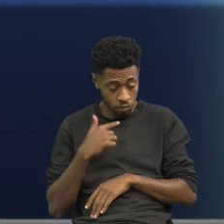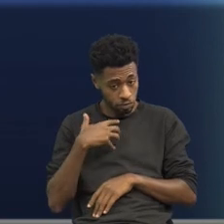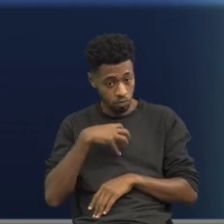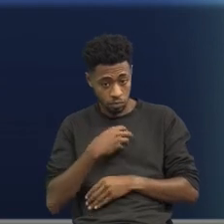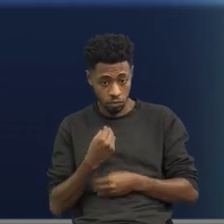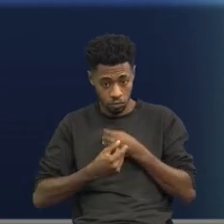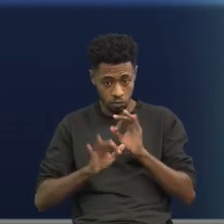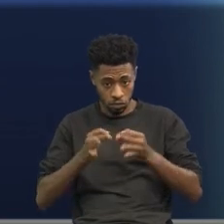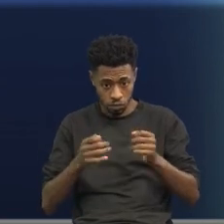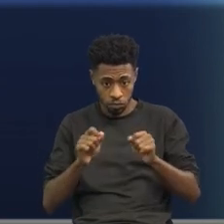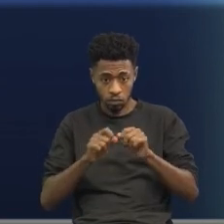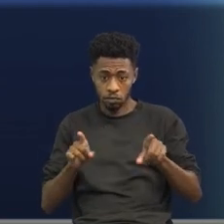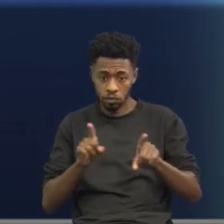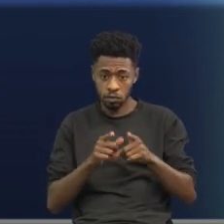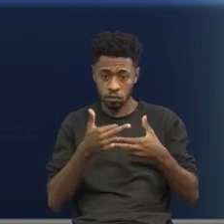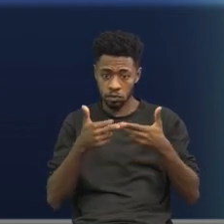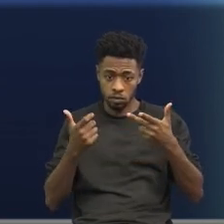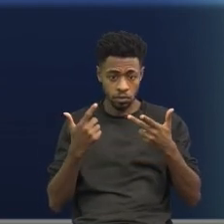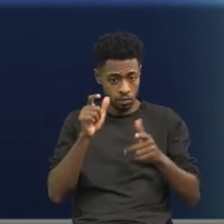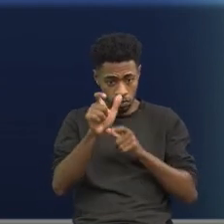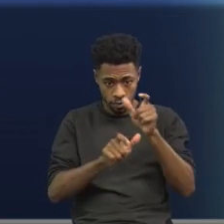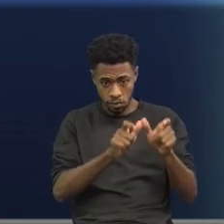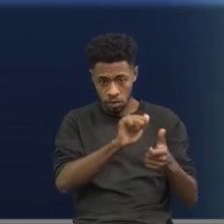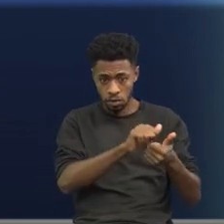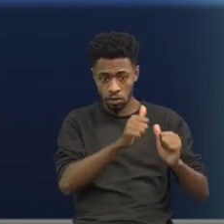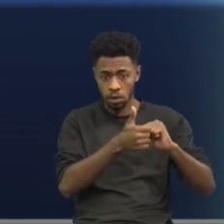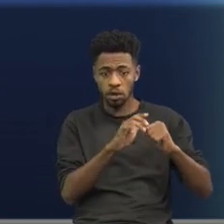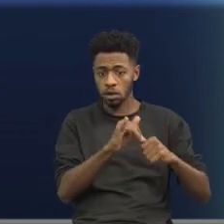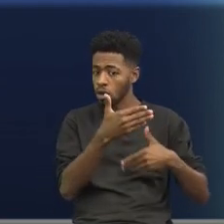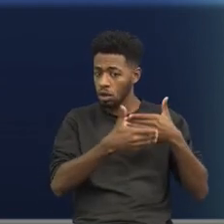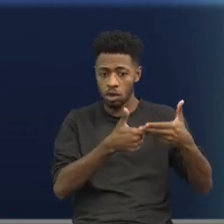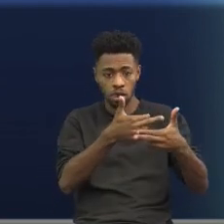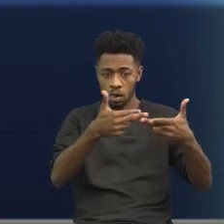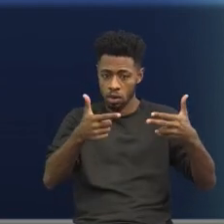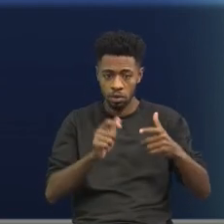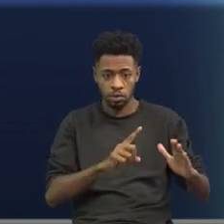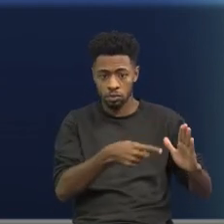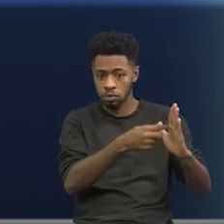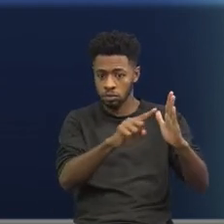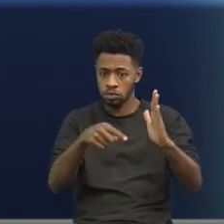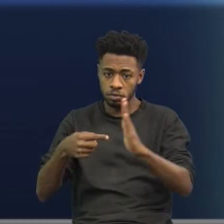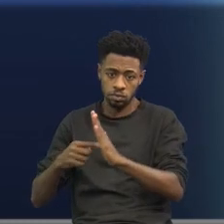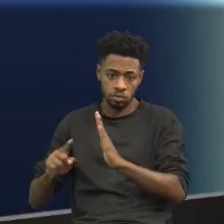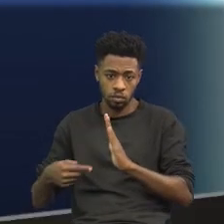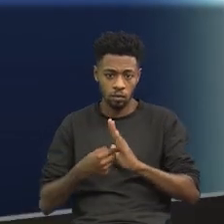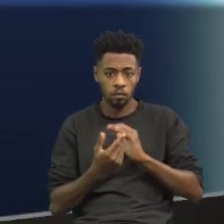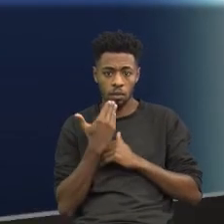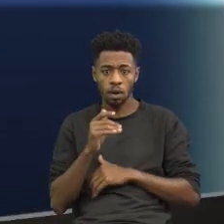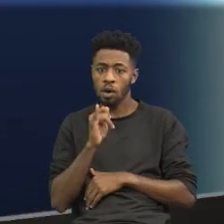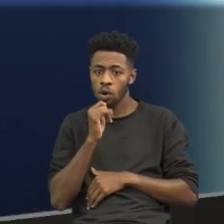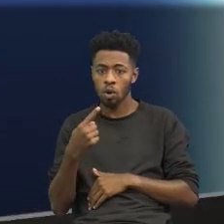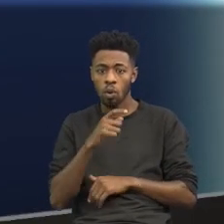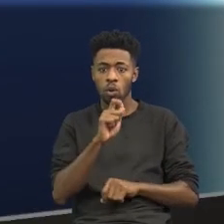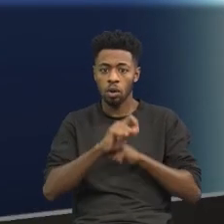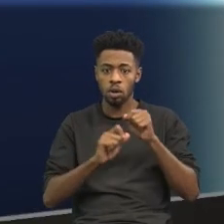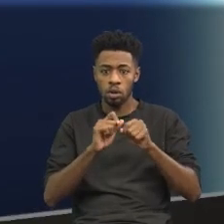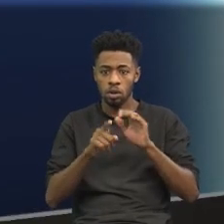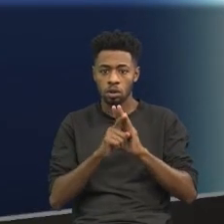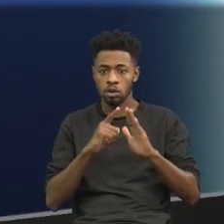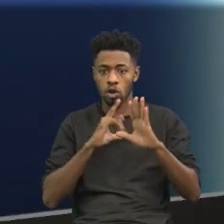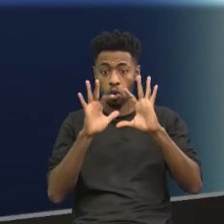maneira simples pela qual as espécies se adaptam a várias finalidades. A questão pede o seguinte, no